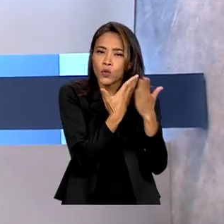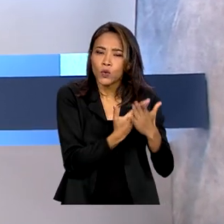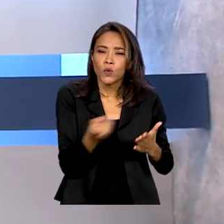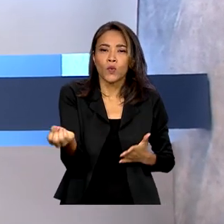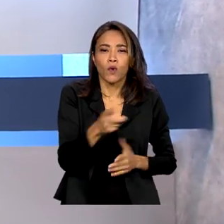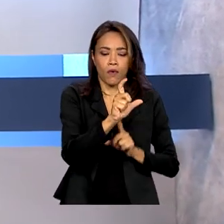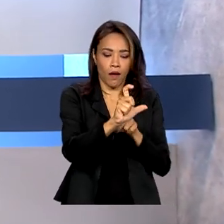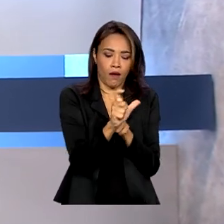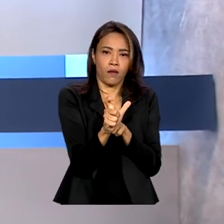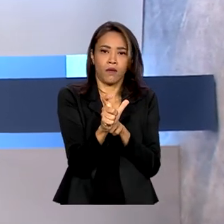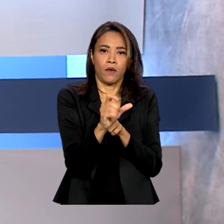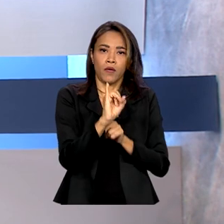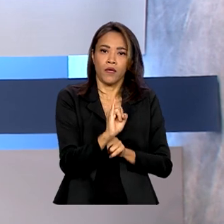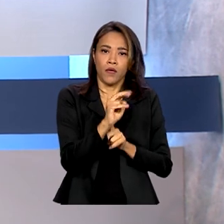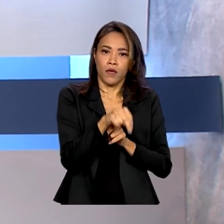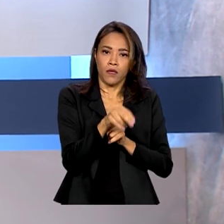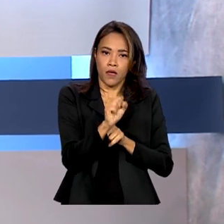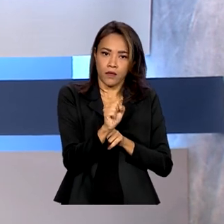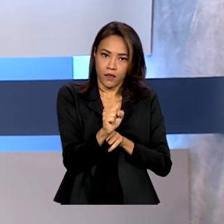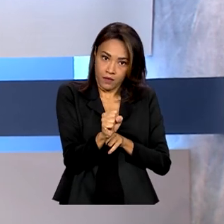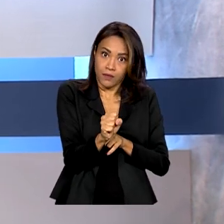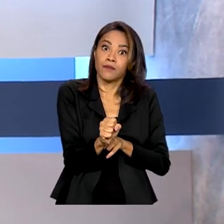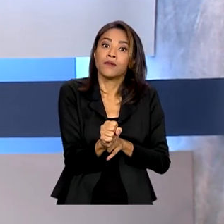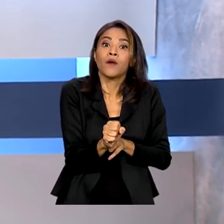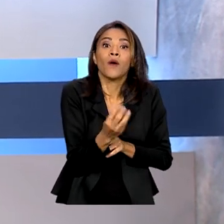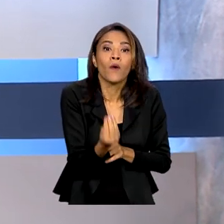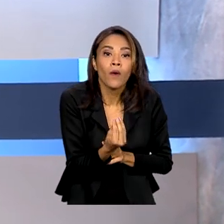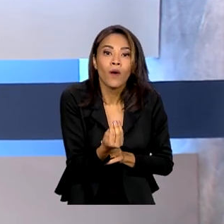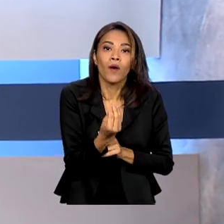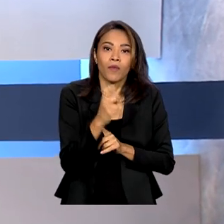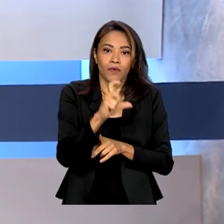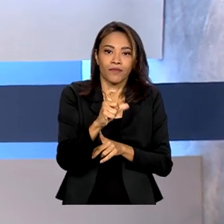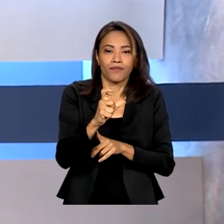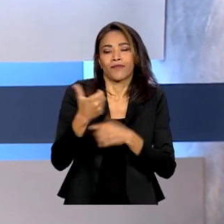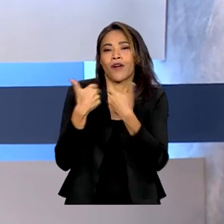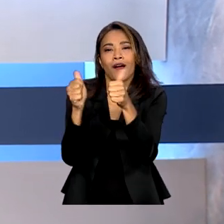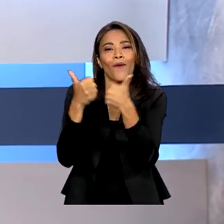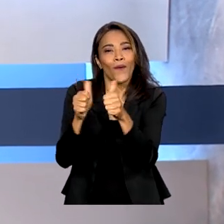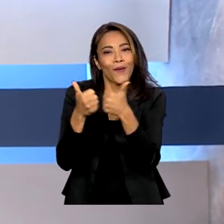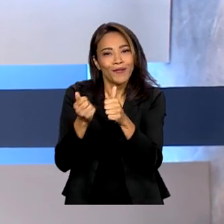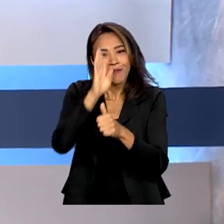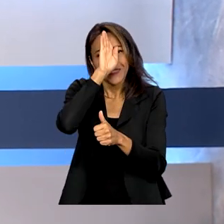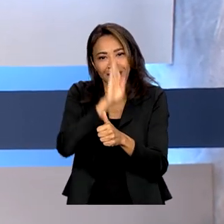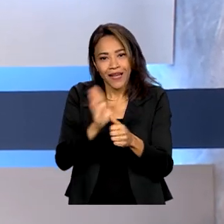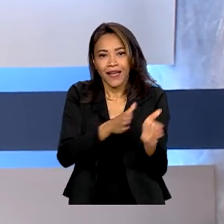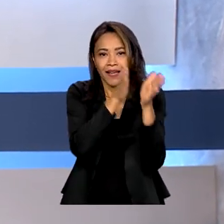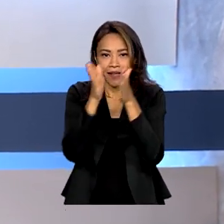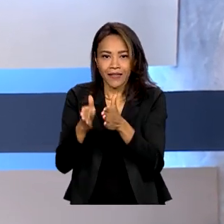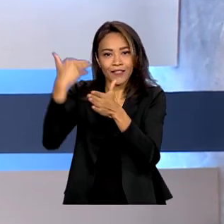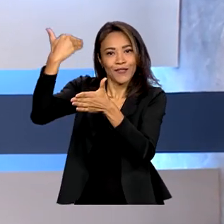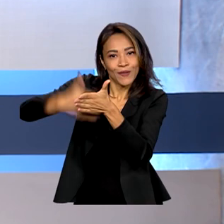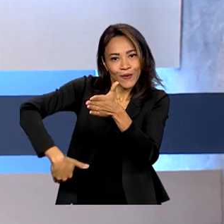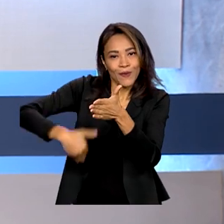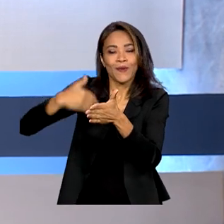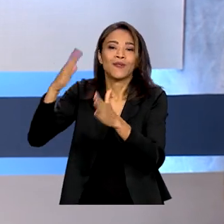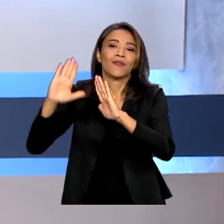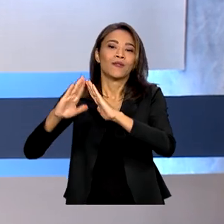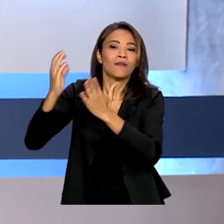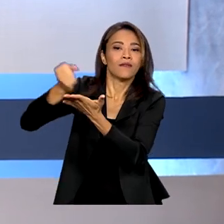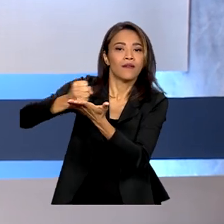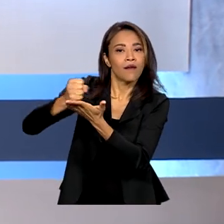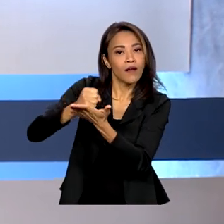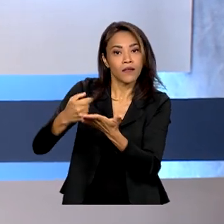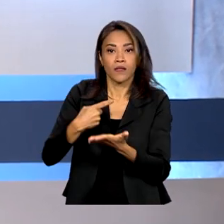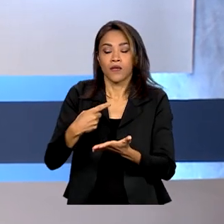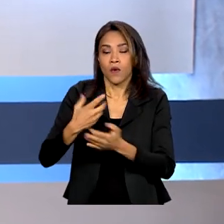digital do INSS com vantagens, como passe livre no transporte coletivo e desconto em farmácia. O